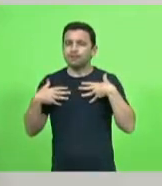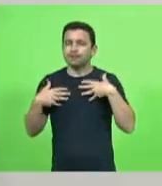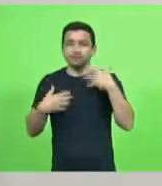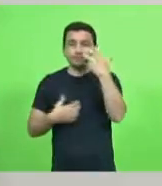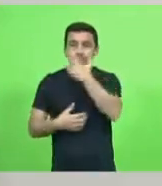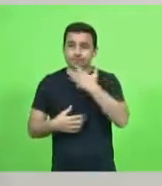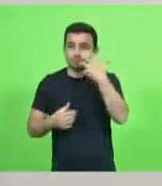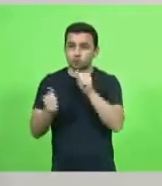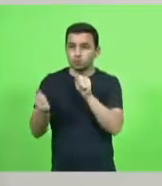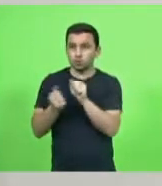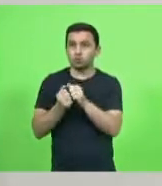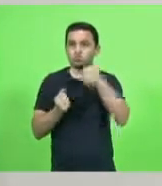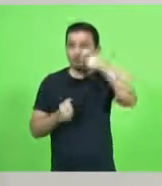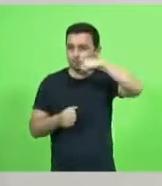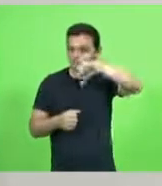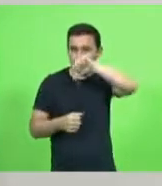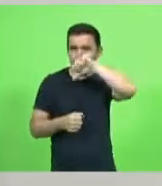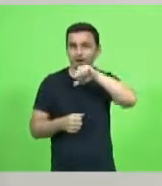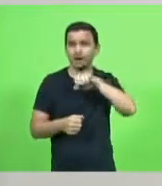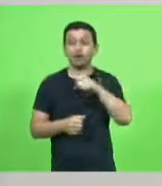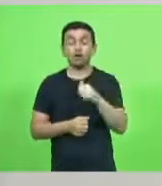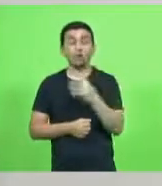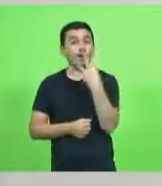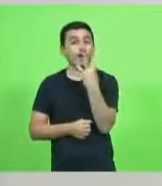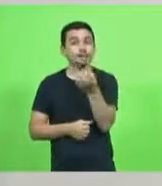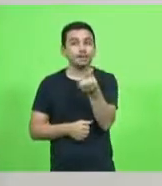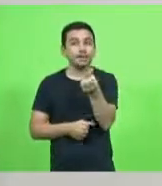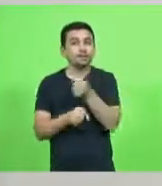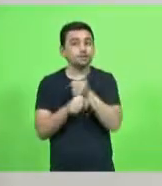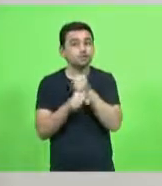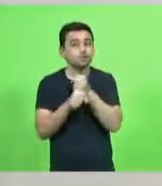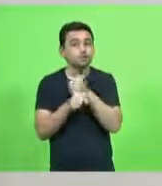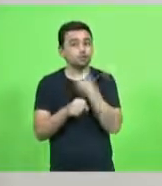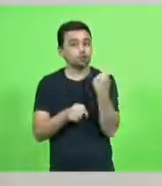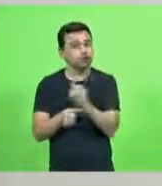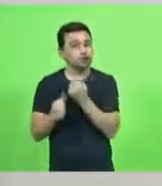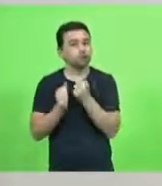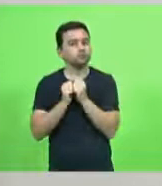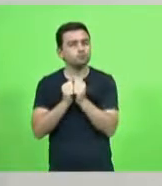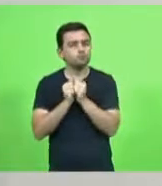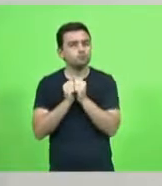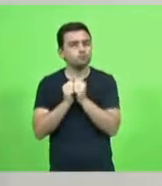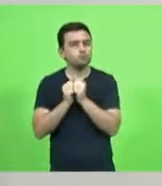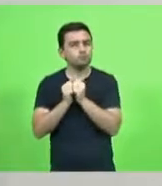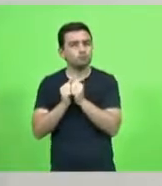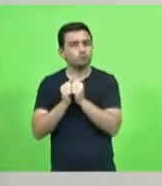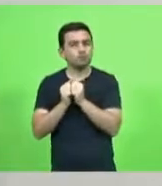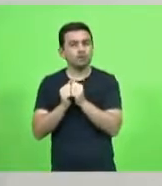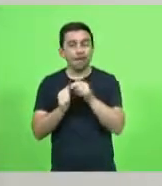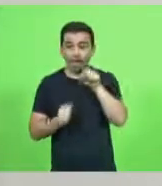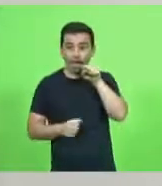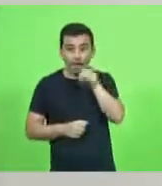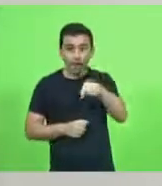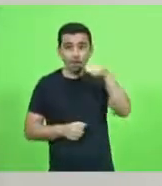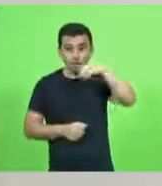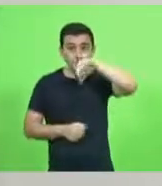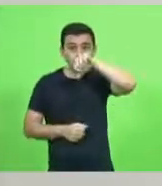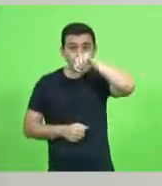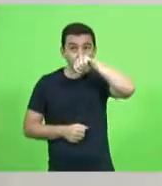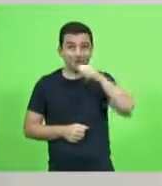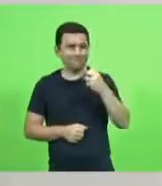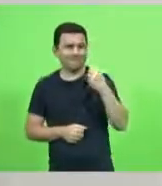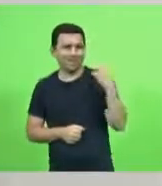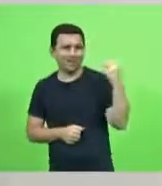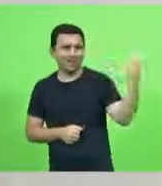a mamãe deputado Marcos Vieira durante 46 anos 46 anos ela viajou aonde